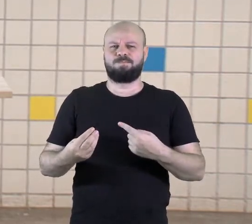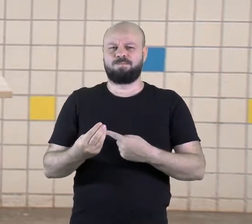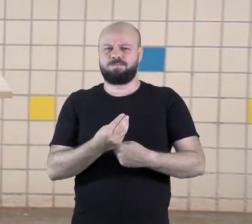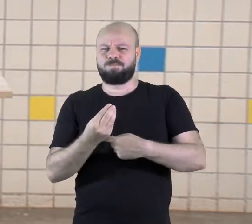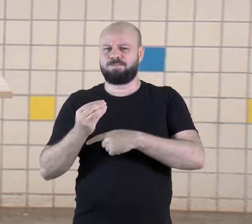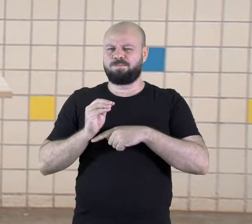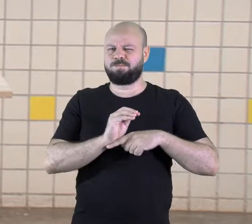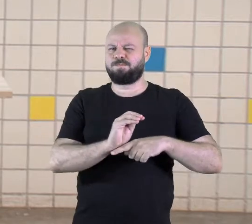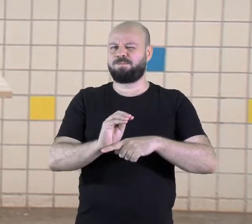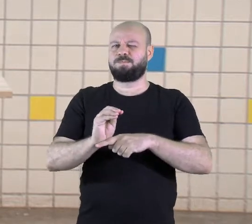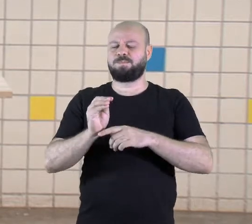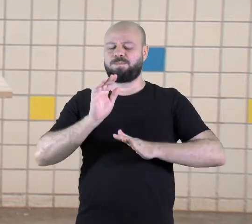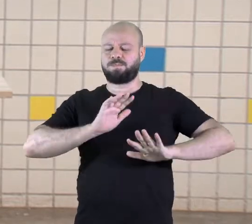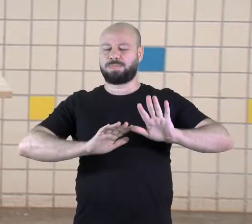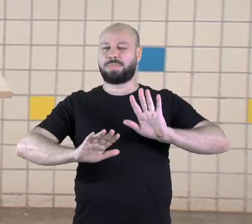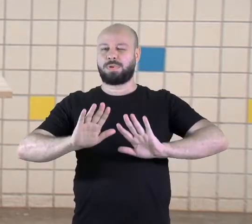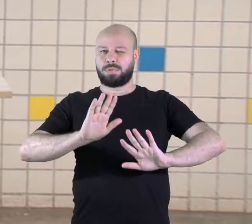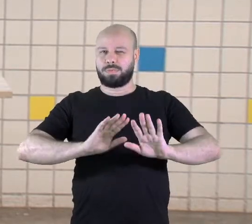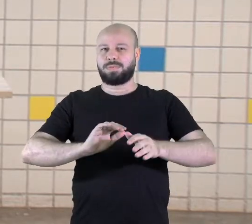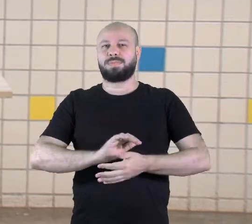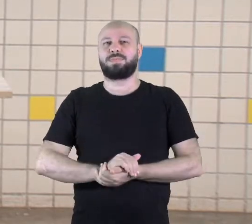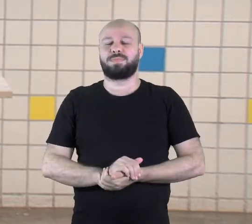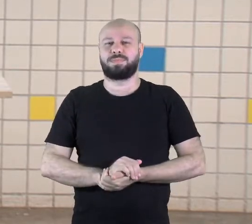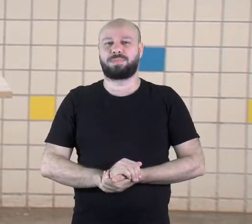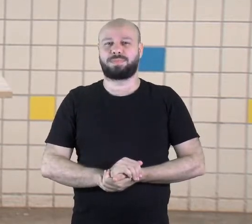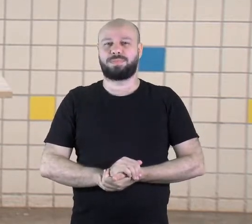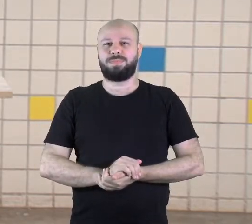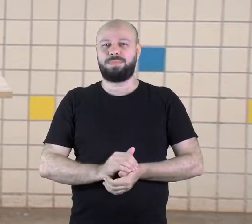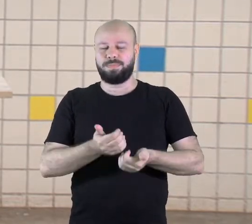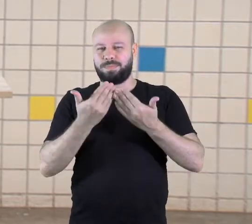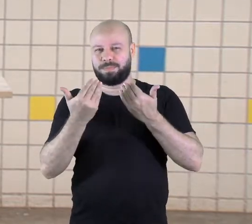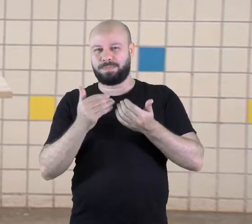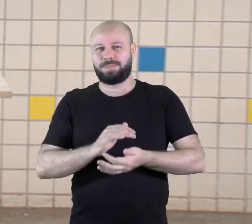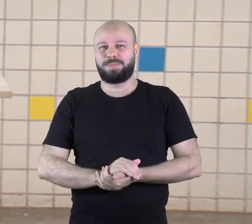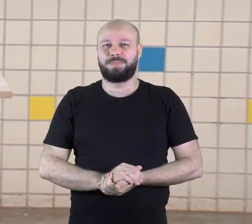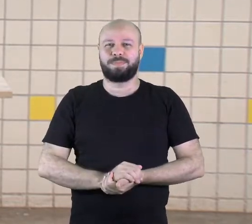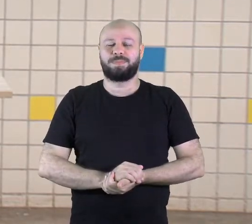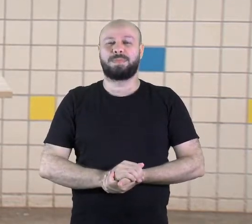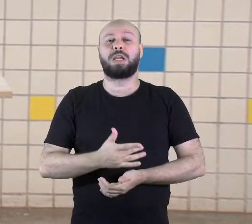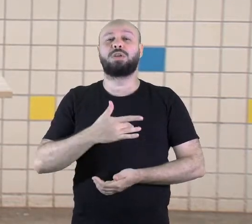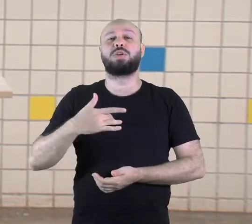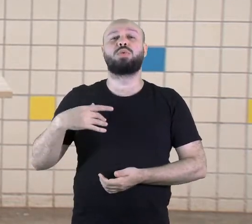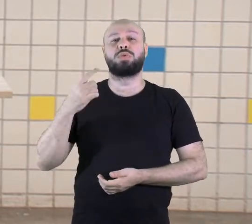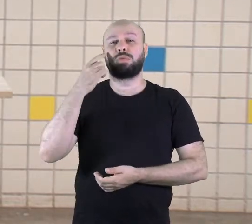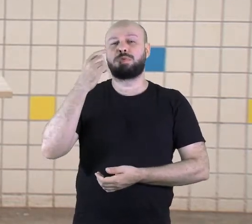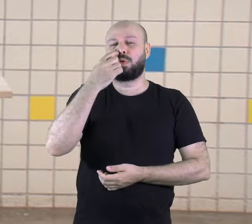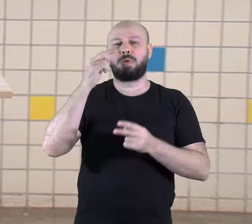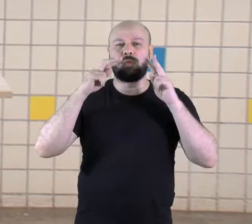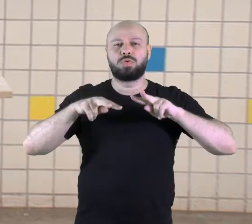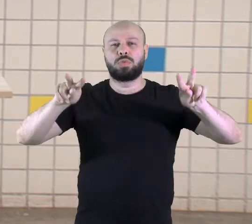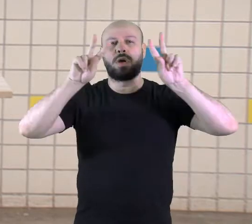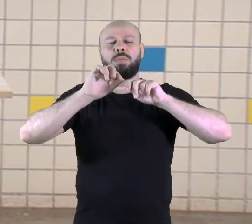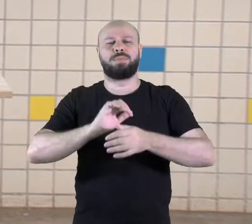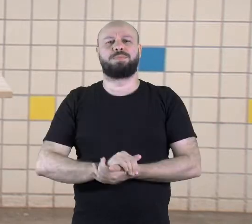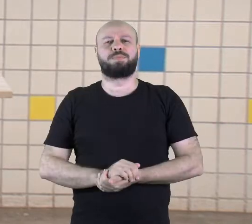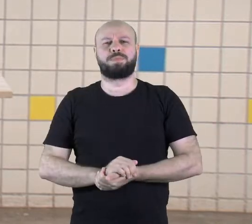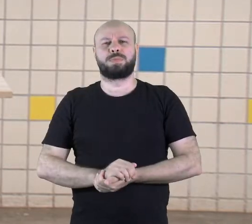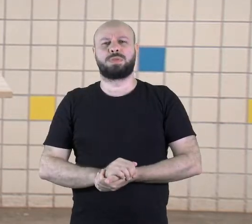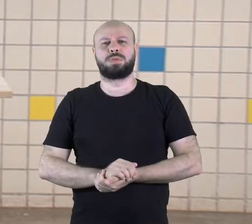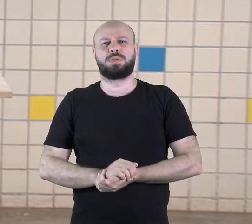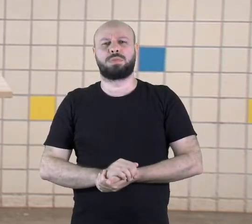de cautela. Ok? Vamos lá? Vamos saúde visual. A saúde